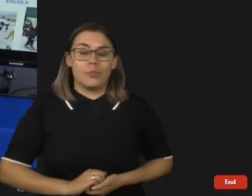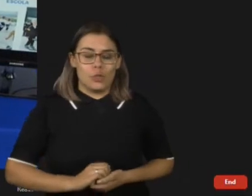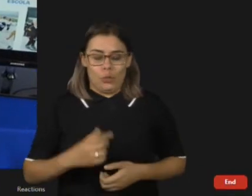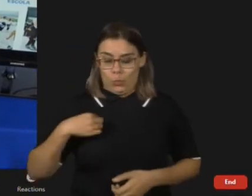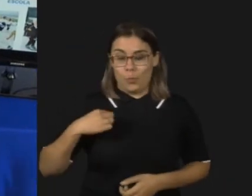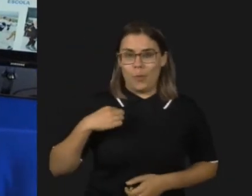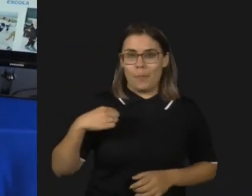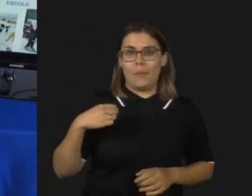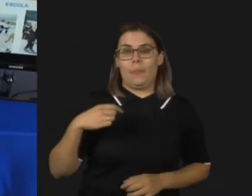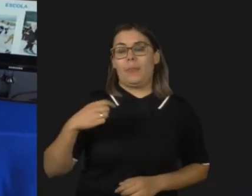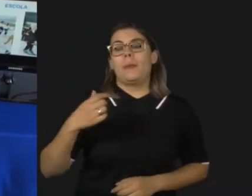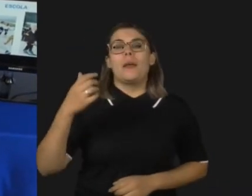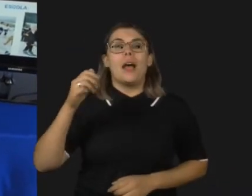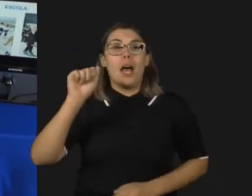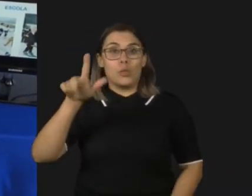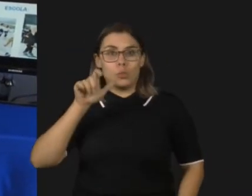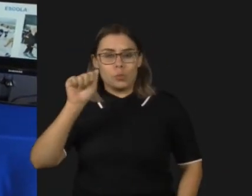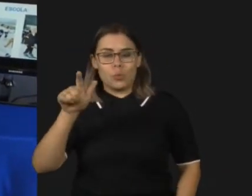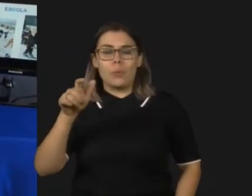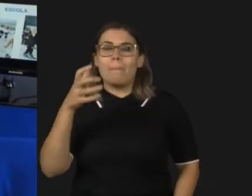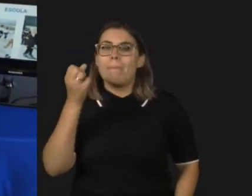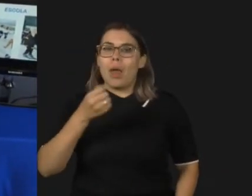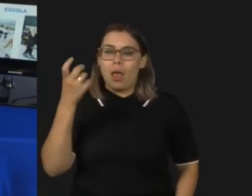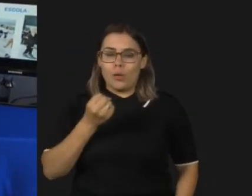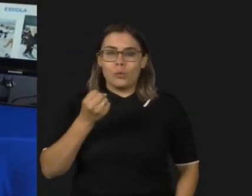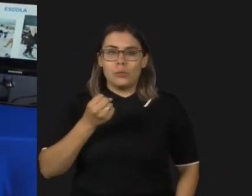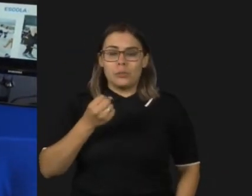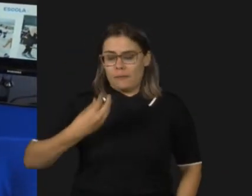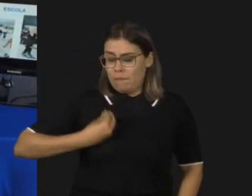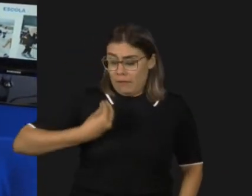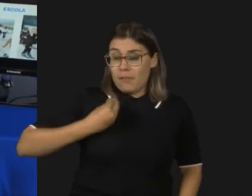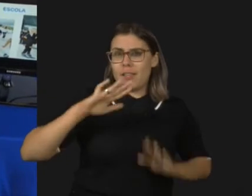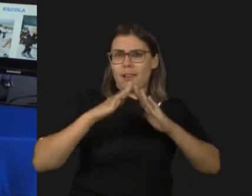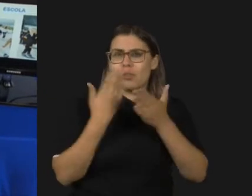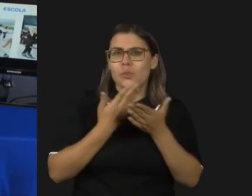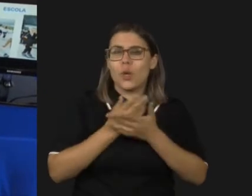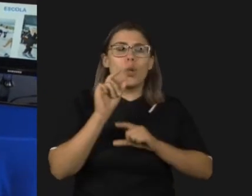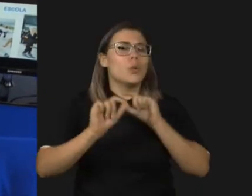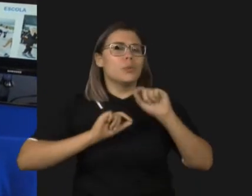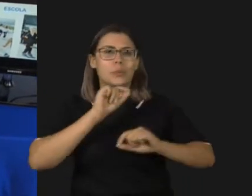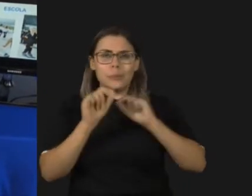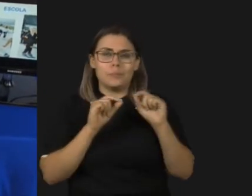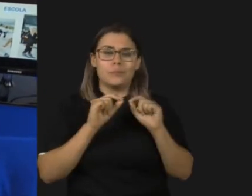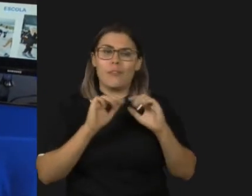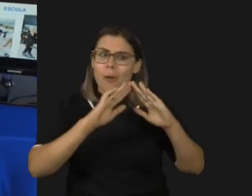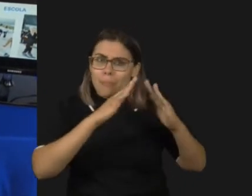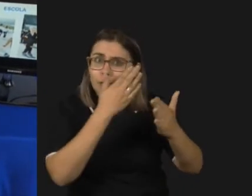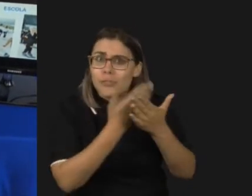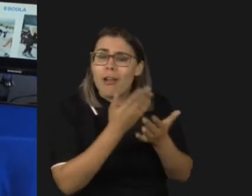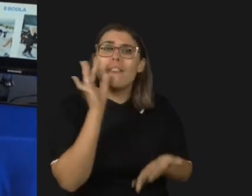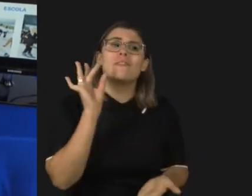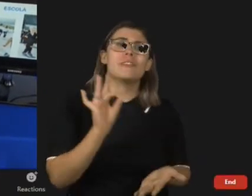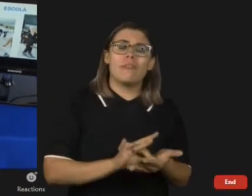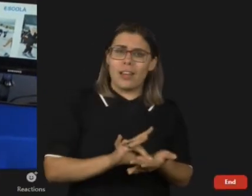uniforme azul e branco. Nessa vivência da escola, foi uma escola mesmo. As pessoas